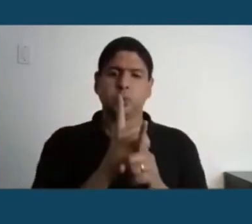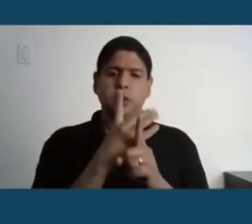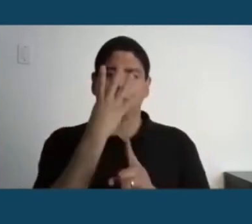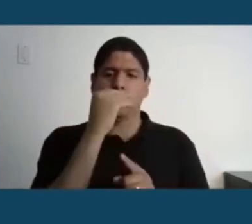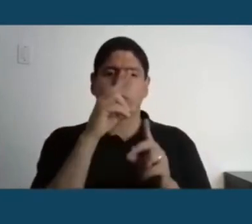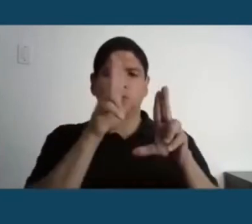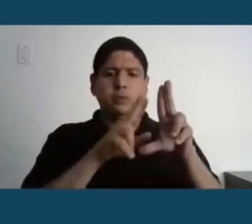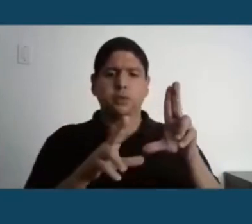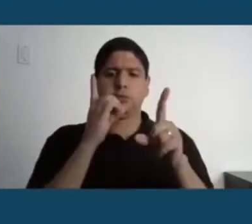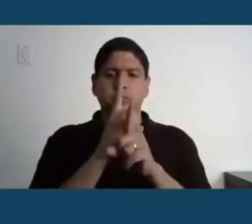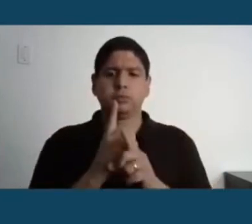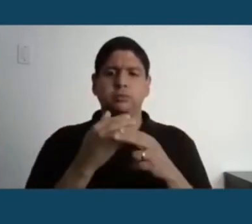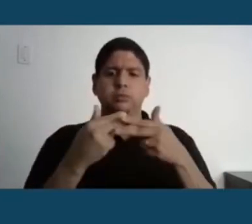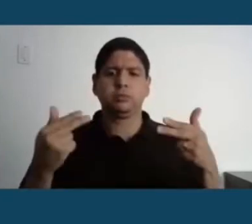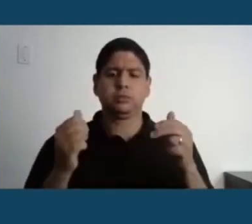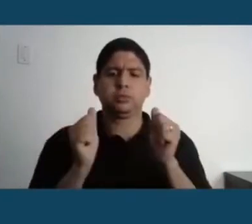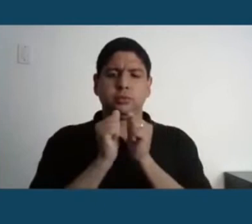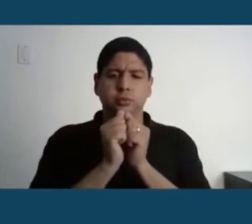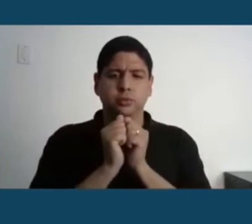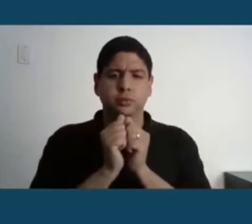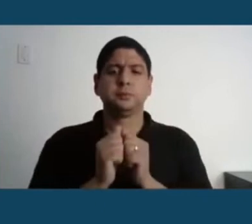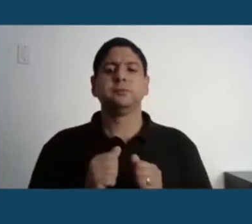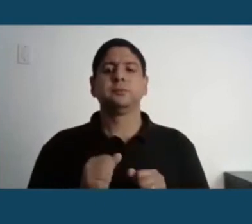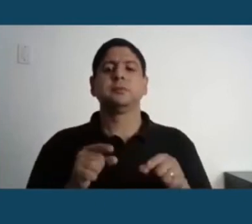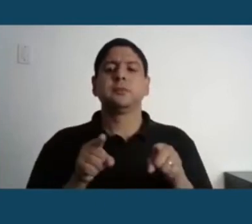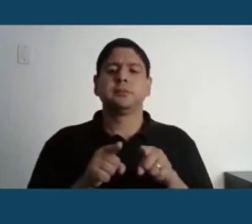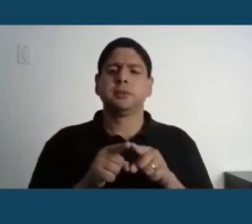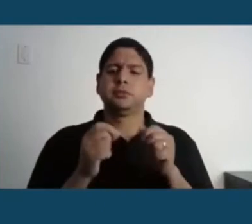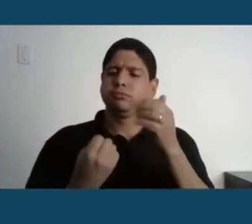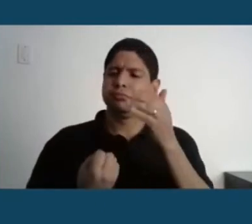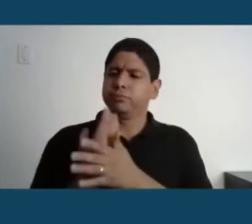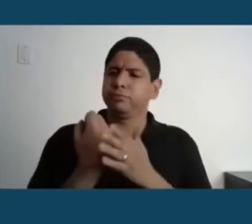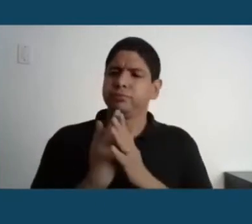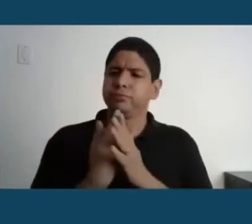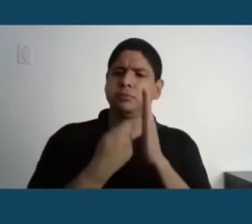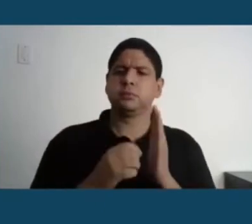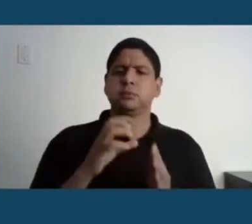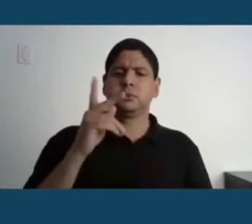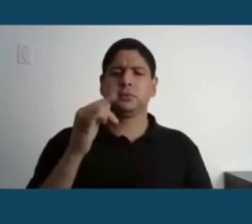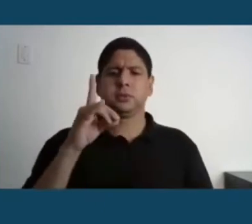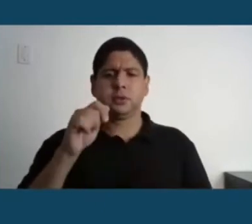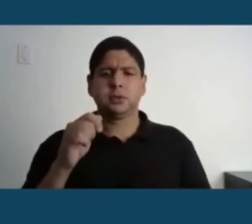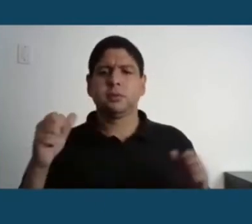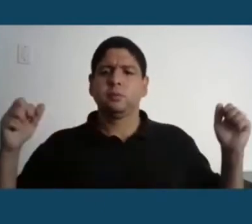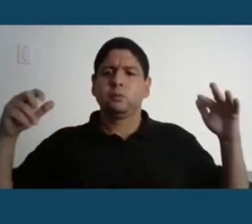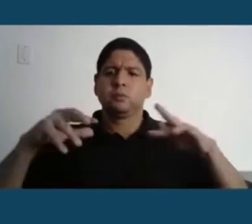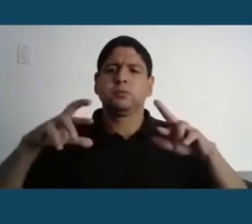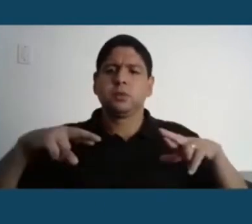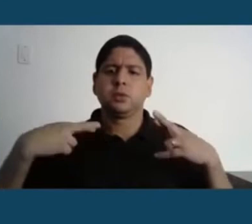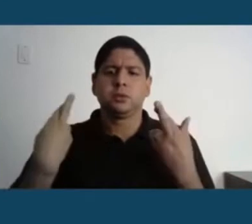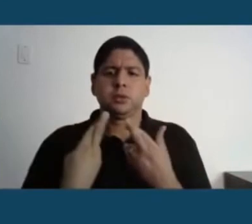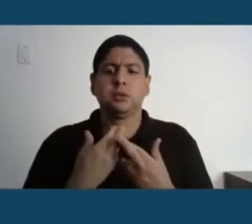o professor Orlando, o professor Roberto Medron, Rafael Galiez, Leda Castilho, e Terezinha Marta Castinheiras, e Antônio José,